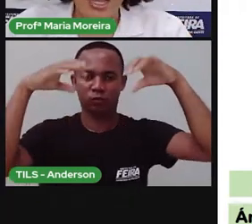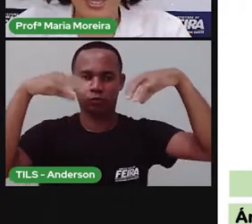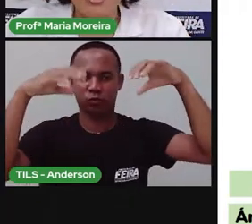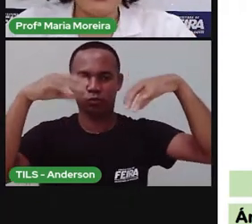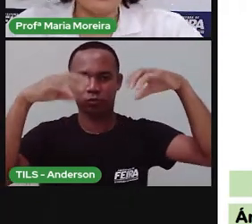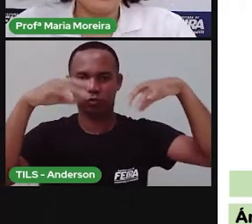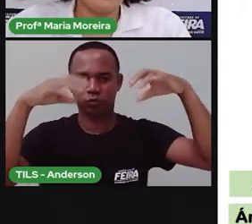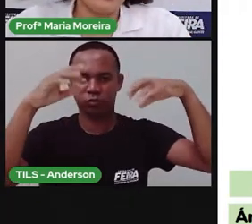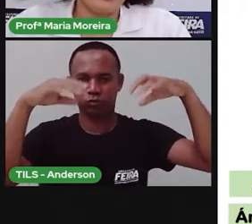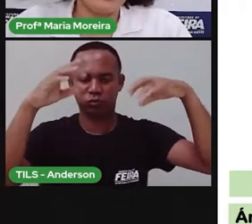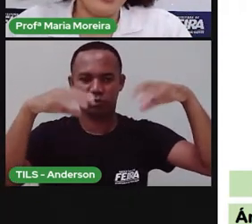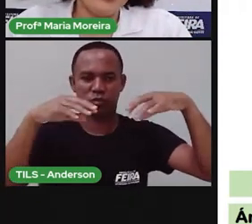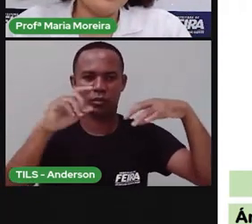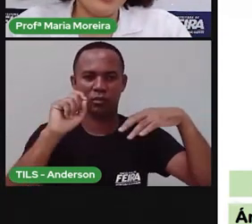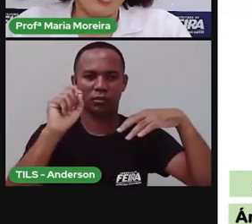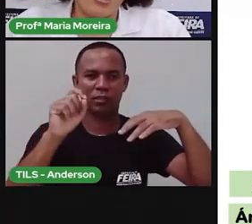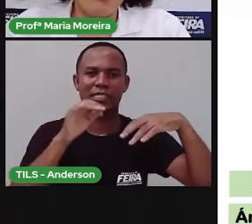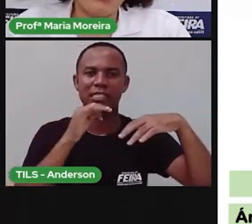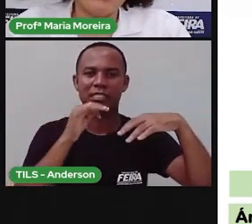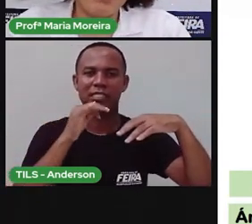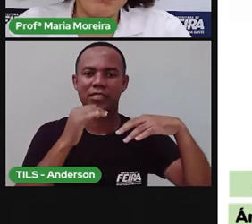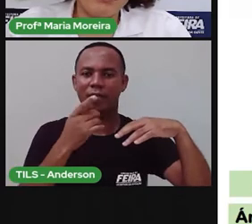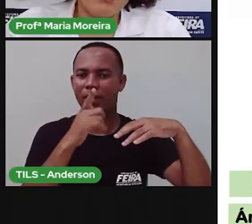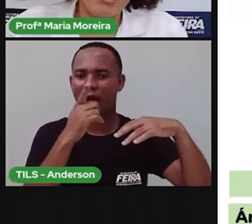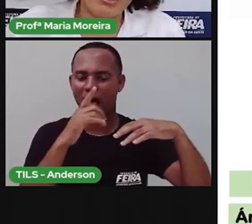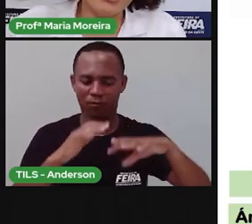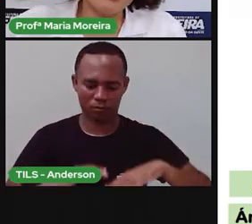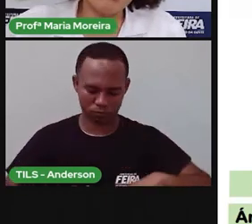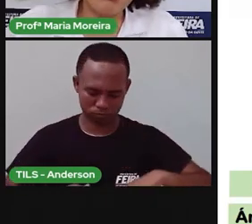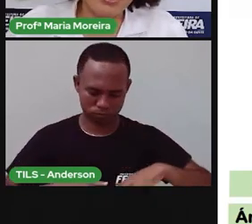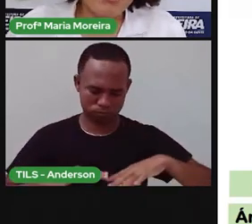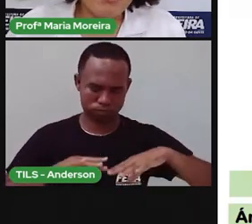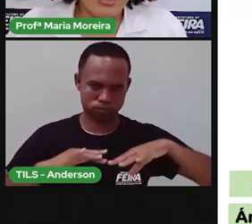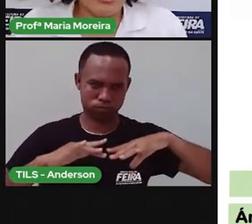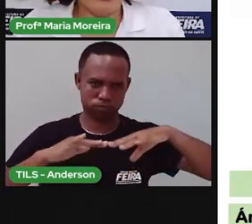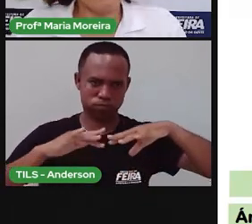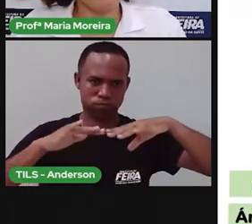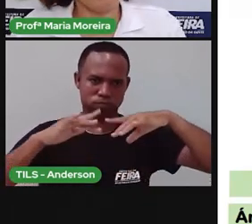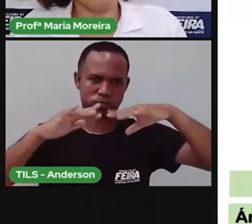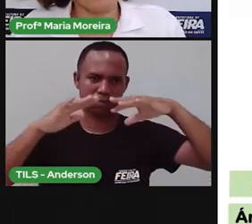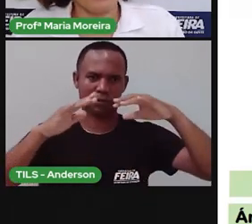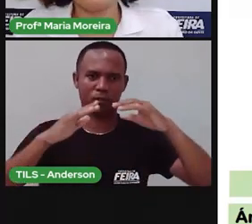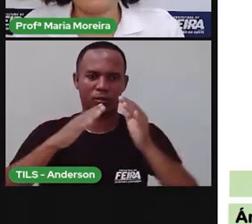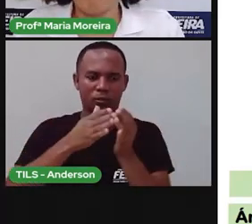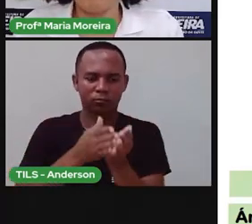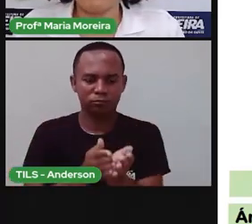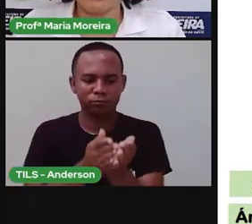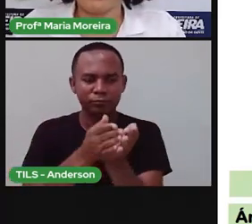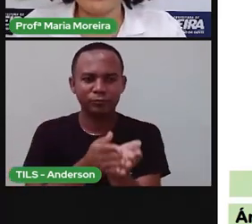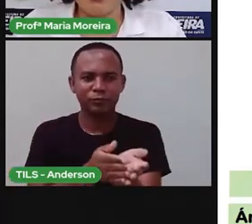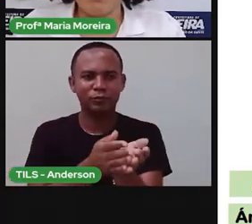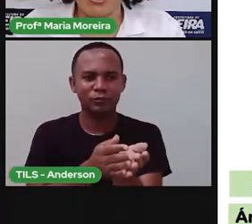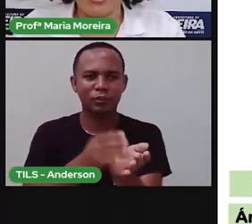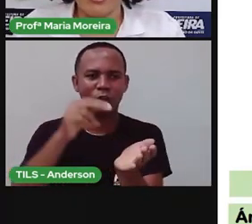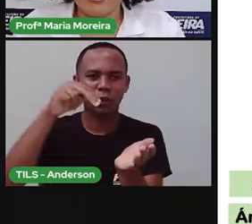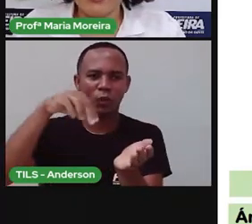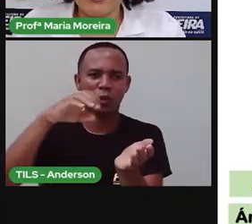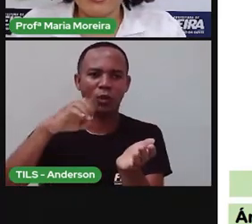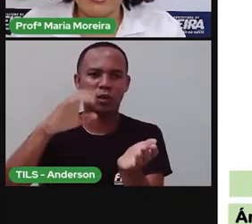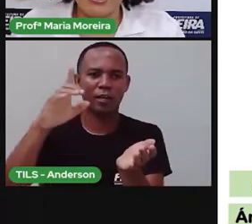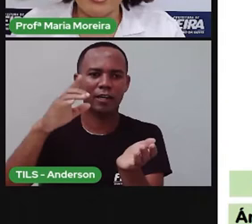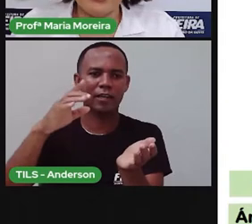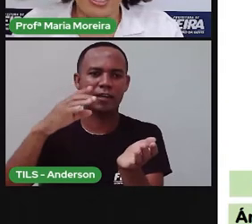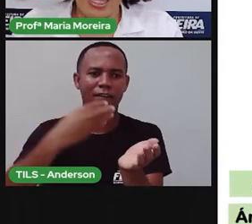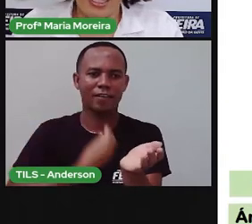tempestades. E aí, essa água iria subir e Noé estaria salvo porque estaria nessa barca,